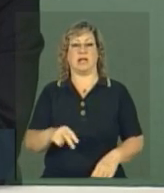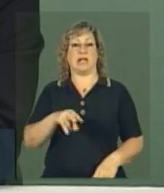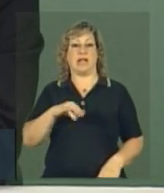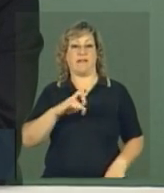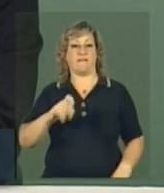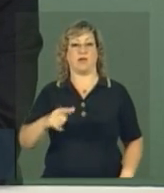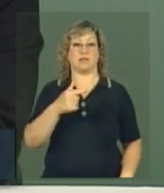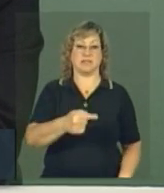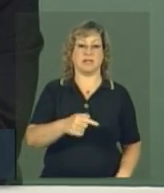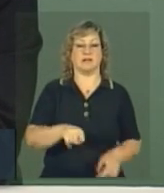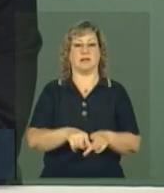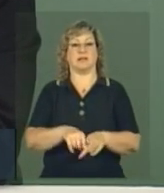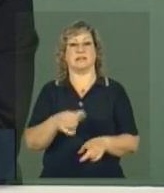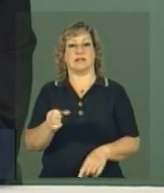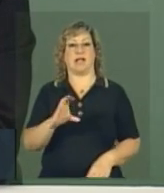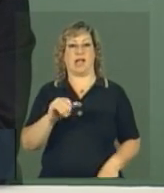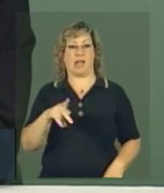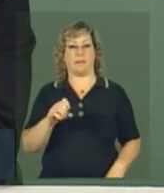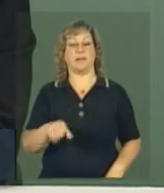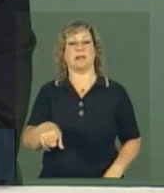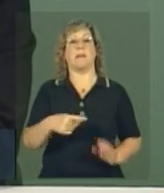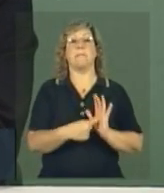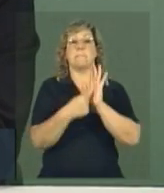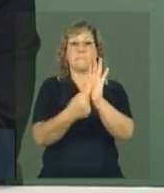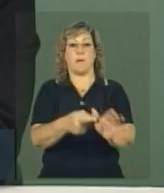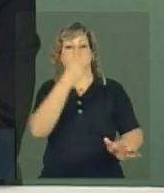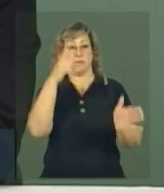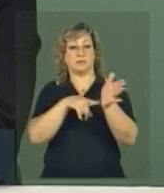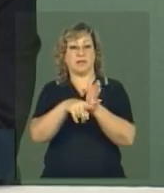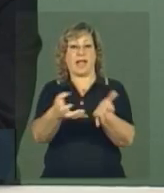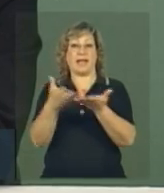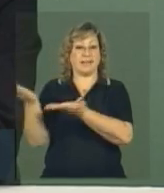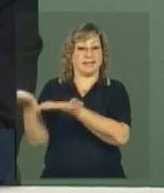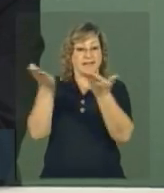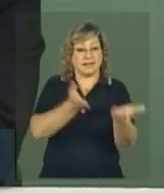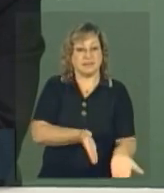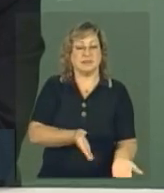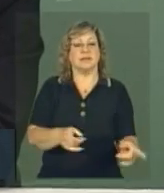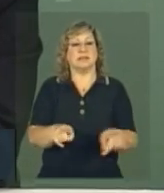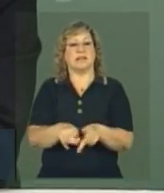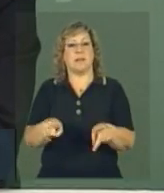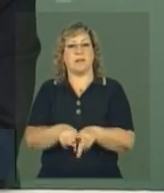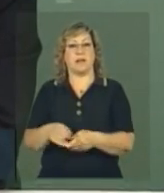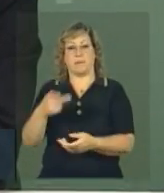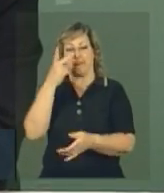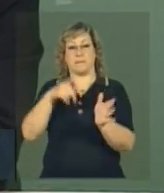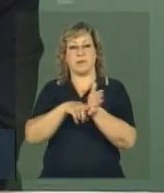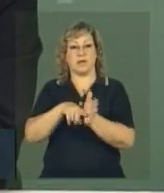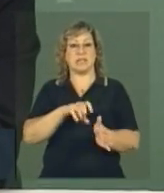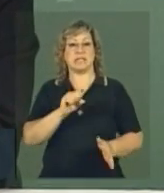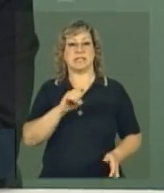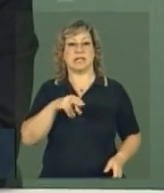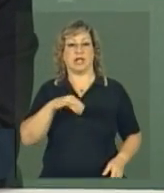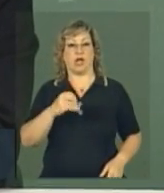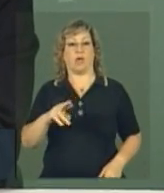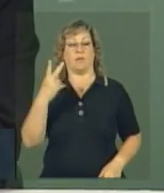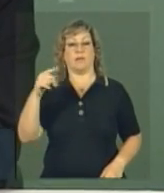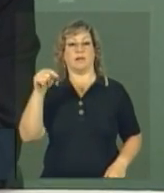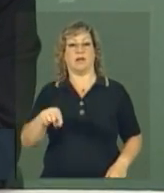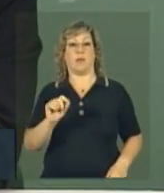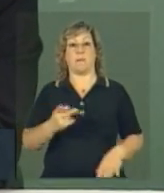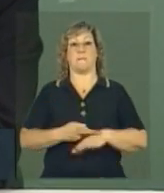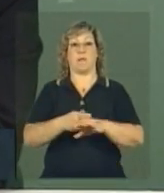que indiquem pesquisadores que eles querem trazer e se mobilizem para trazer pesquisadores sêniors para o Brasil, por exemplo, o Prêmio Nobel.